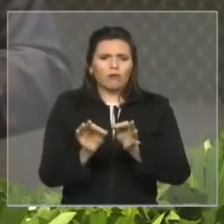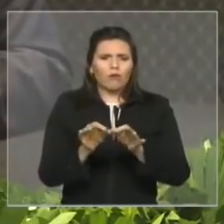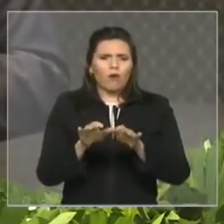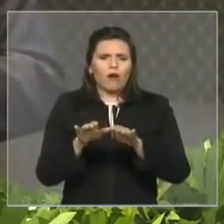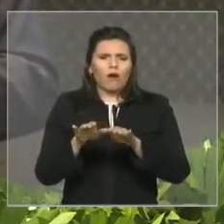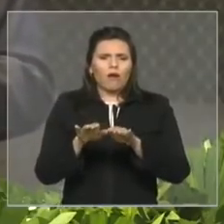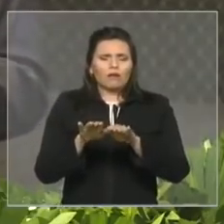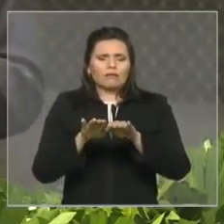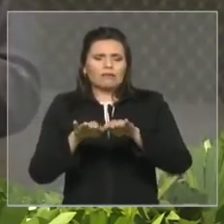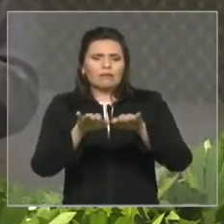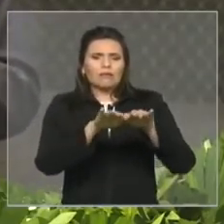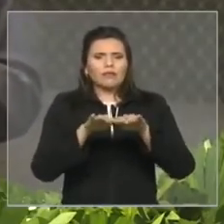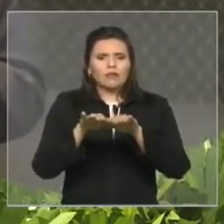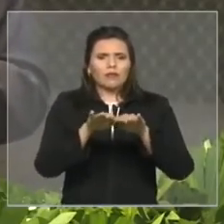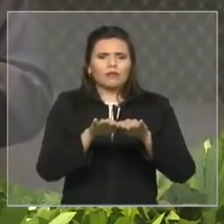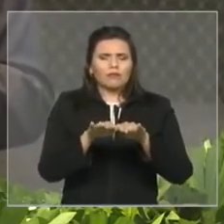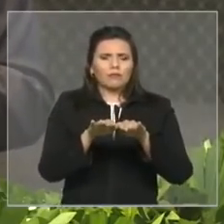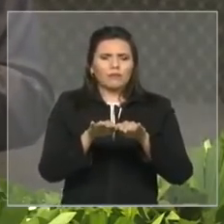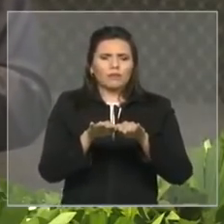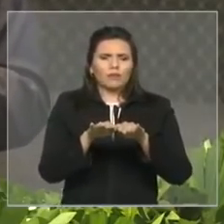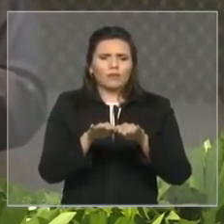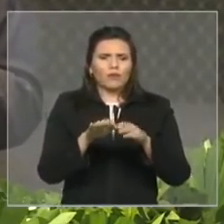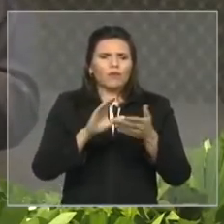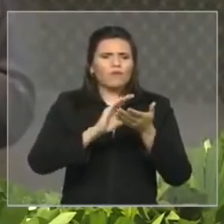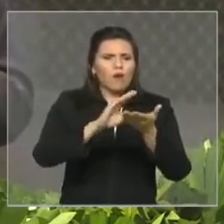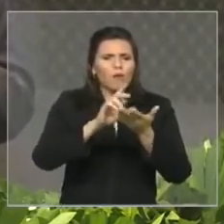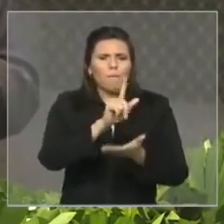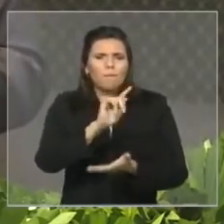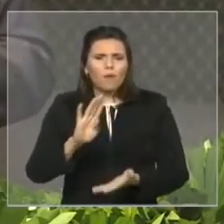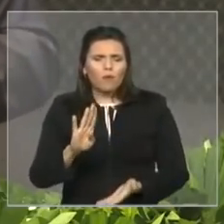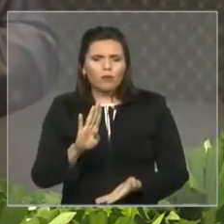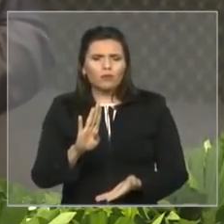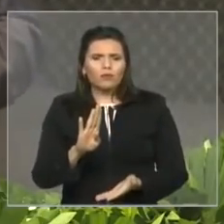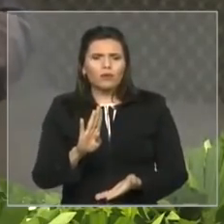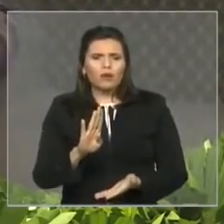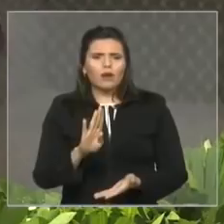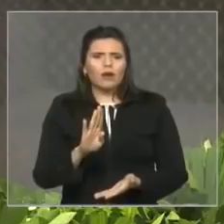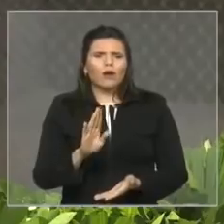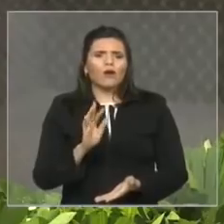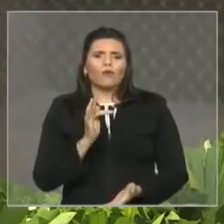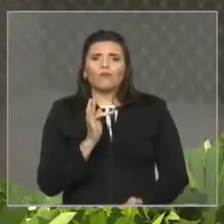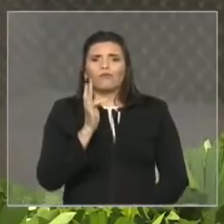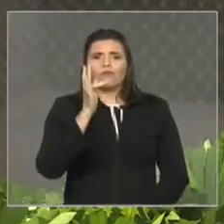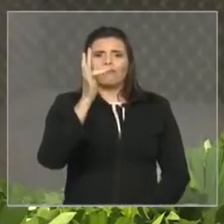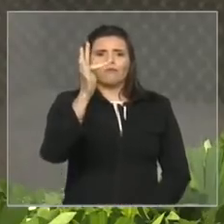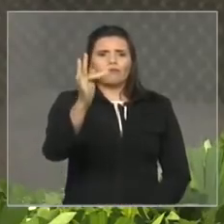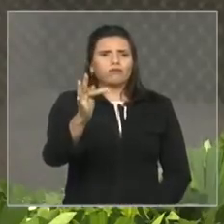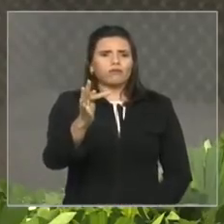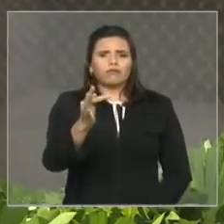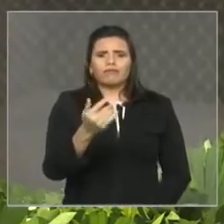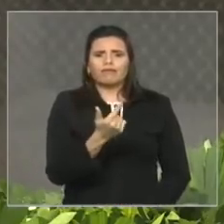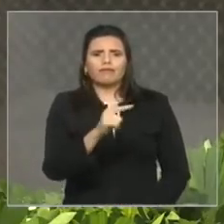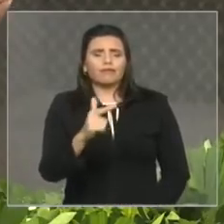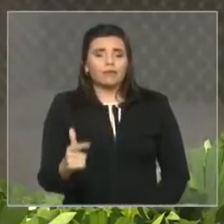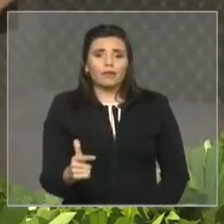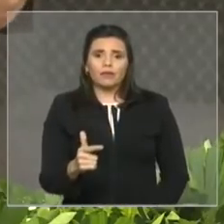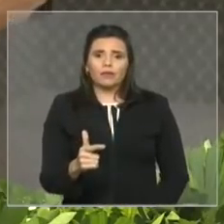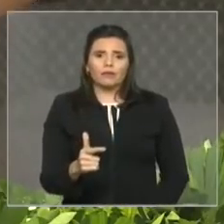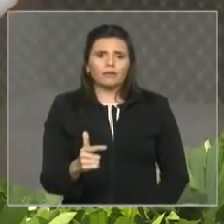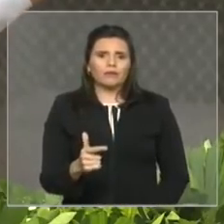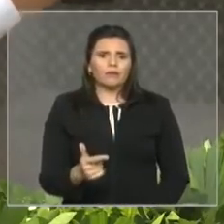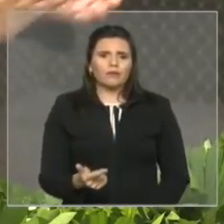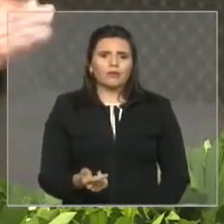Quando as contas públicas entram no terreno da imprevisibilidade, não há